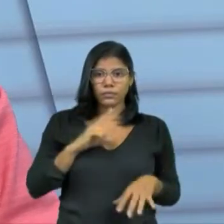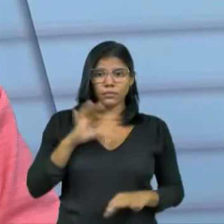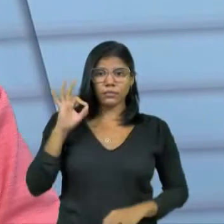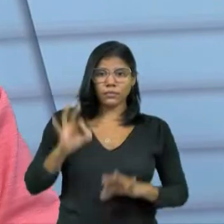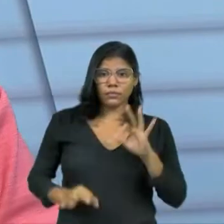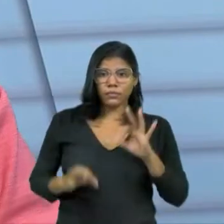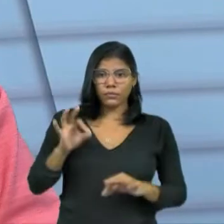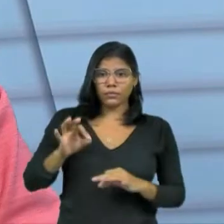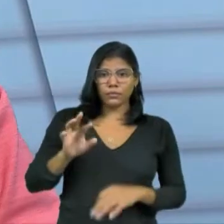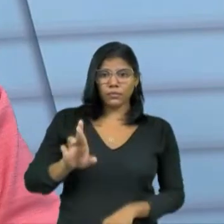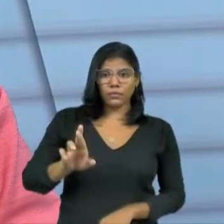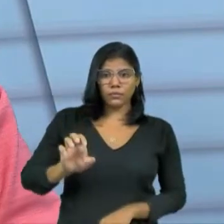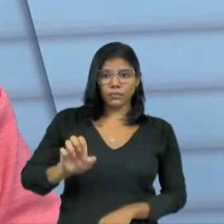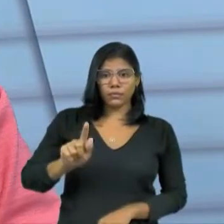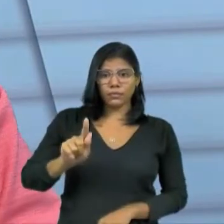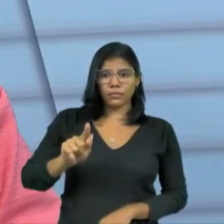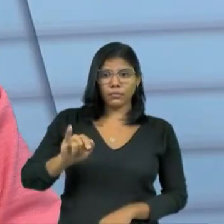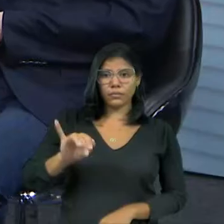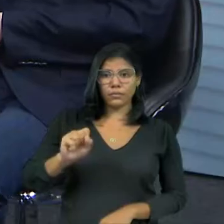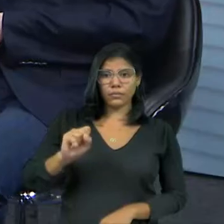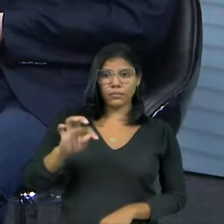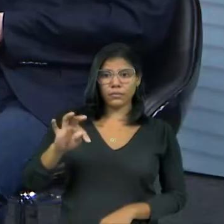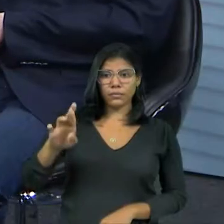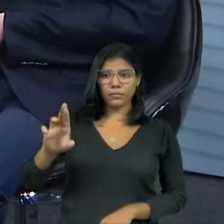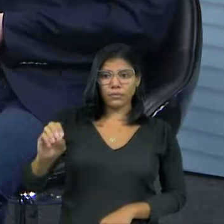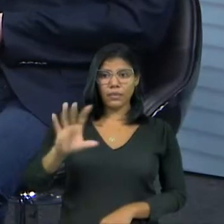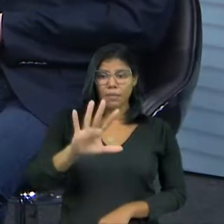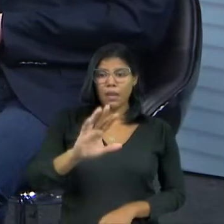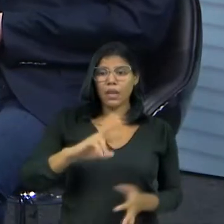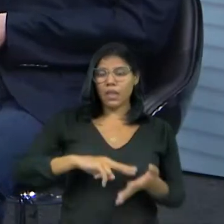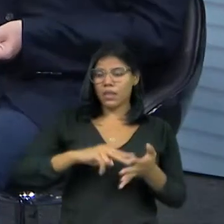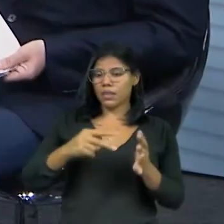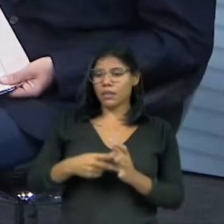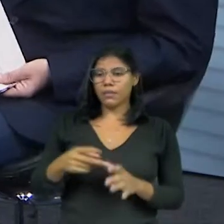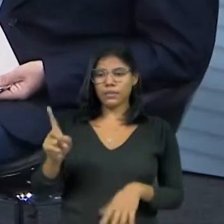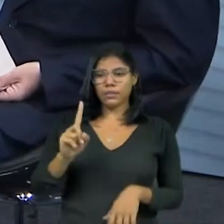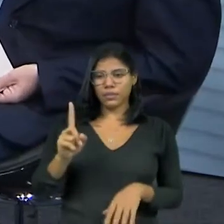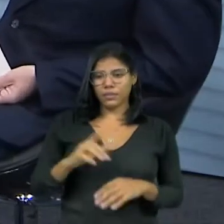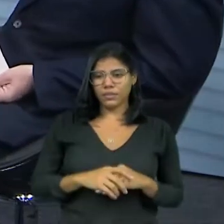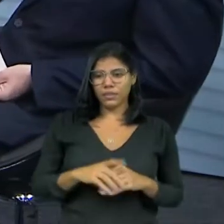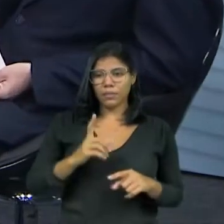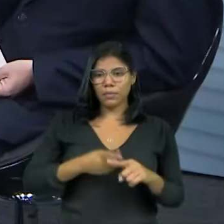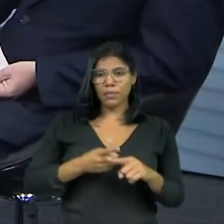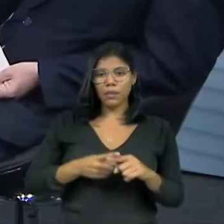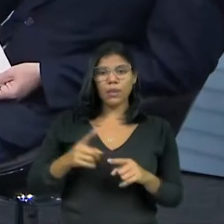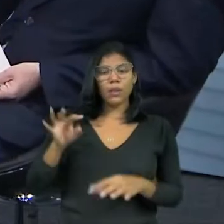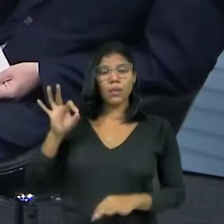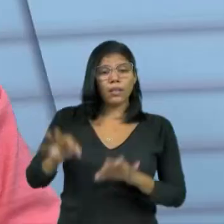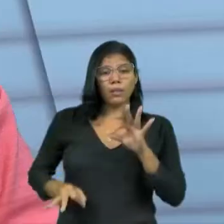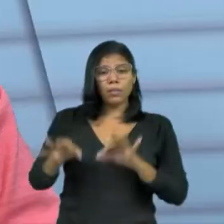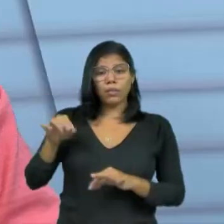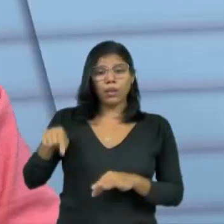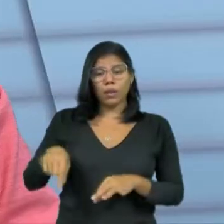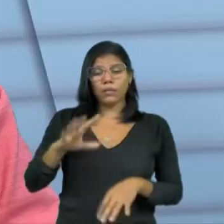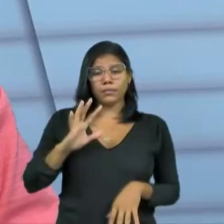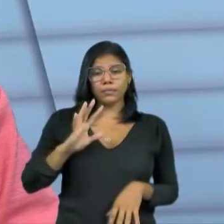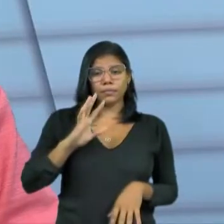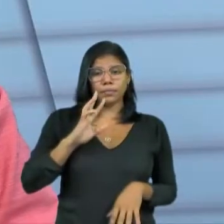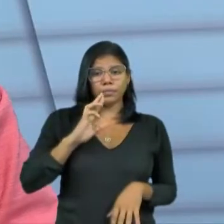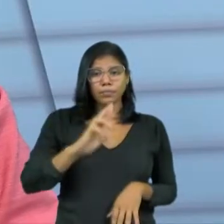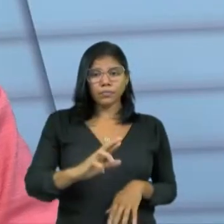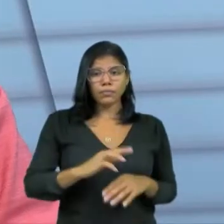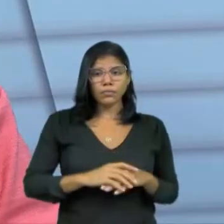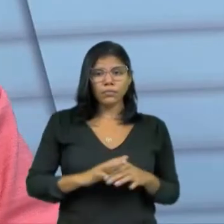registro. Já recebi com número e tudo. Isso não significa que o tribunal é que dá a última palavra. Até quando isso, doutora? O julgamento está até o dia